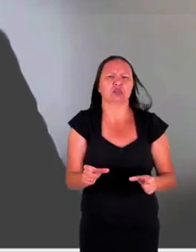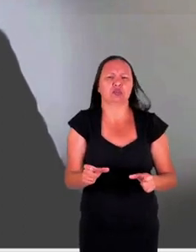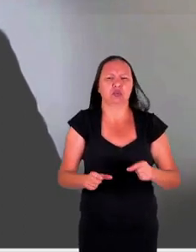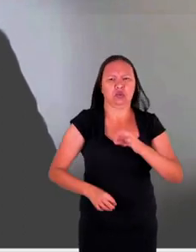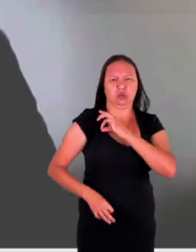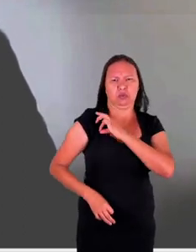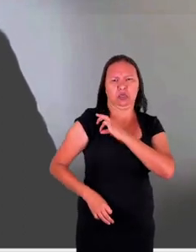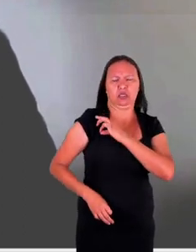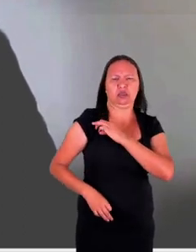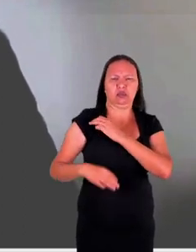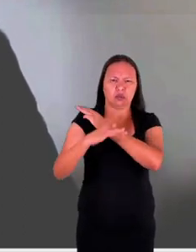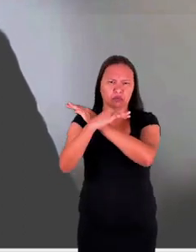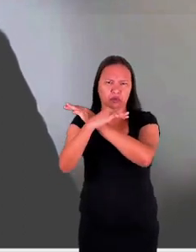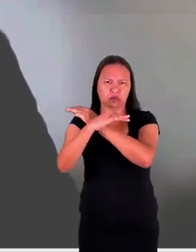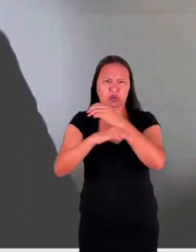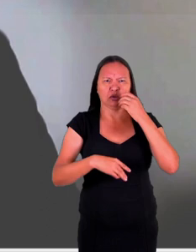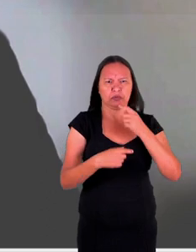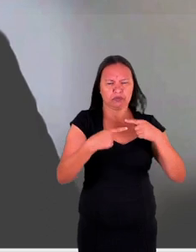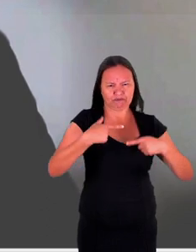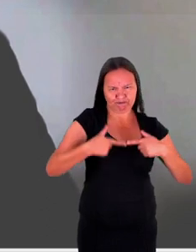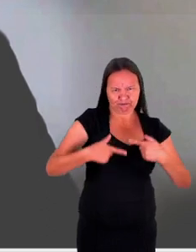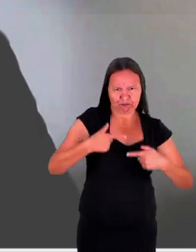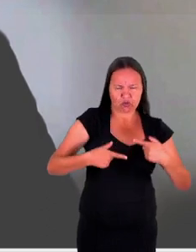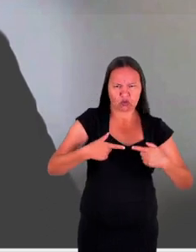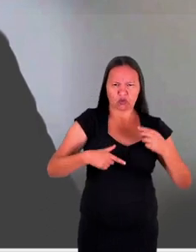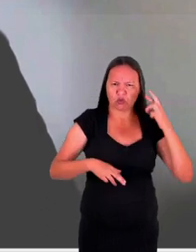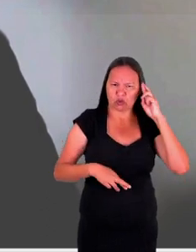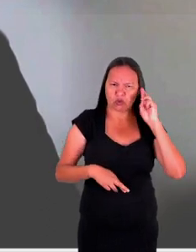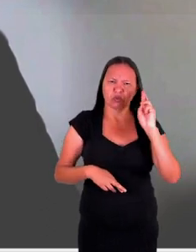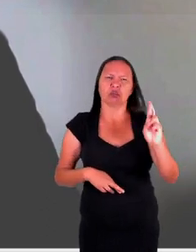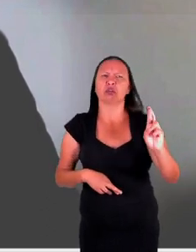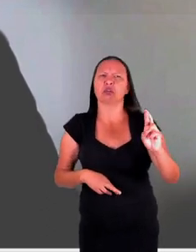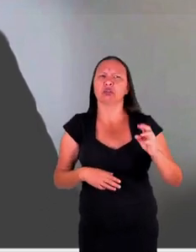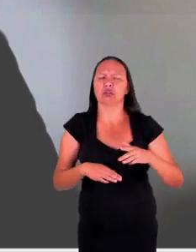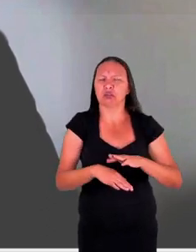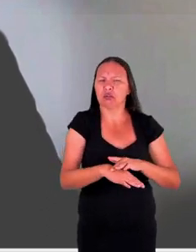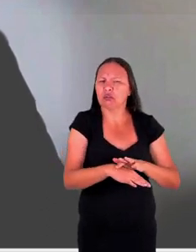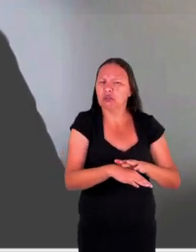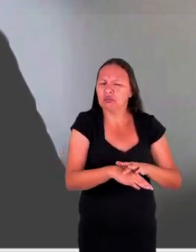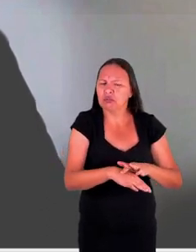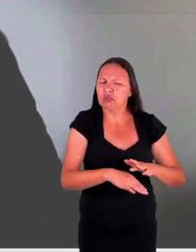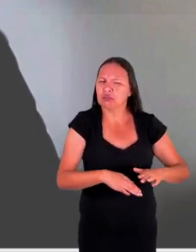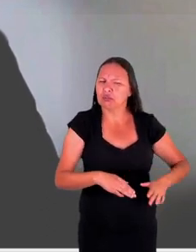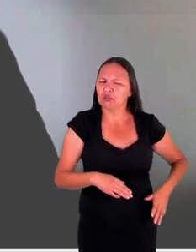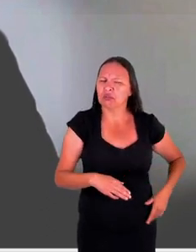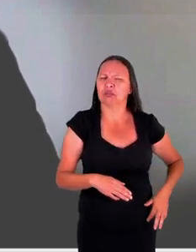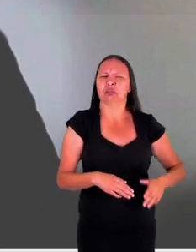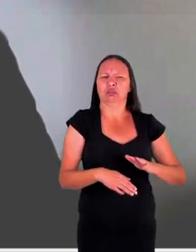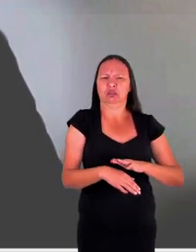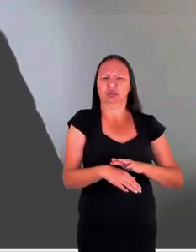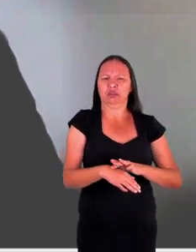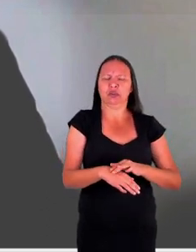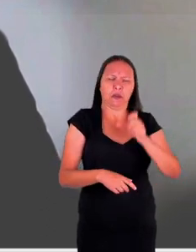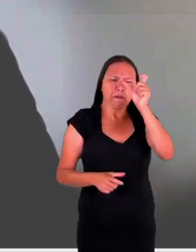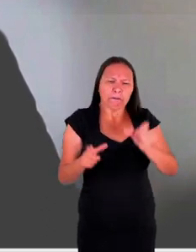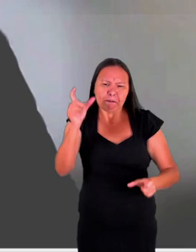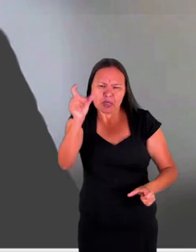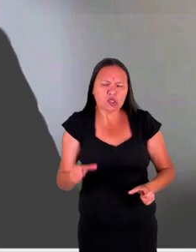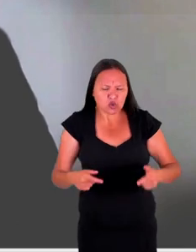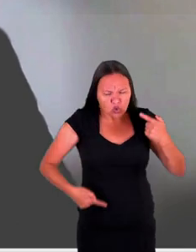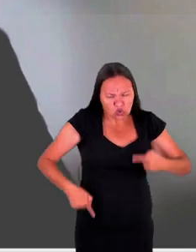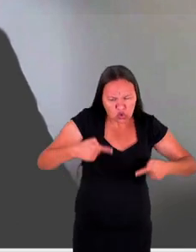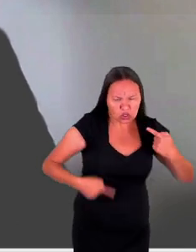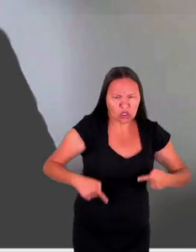um terceiro ato que é a Convenção relativa ao tratamento dos prisioneiros de Guerra. E o quarto último ato desse primeiro conjunto